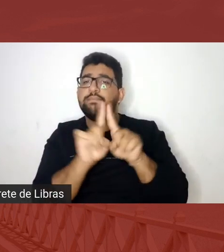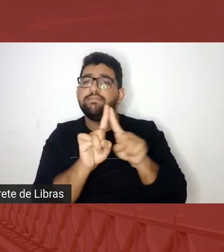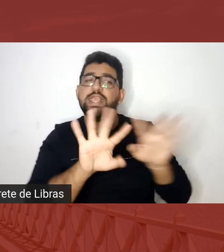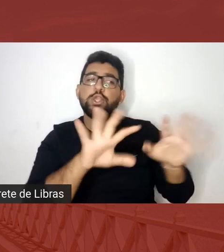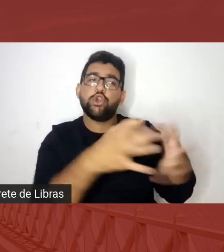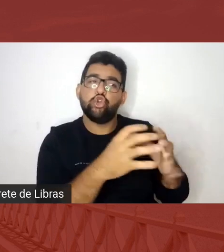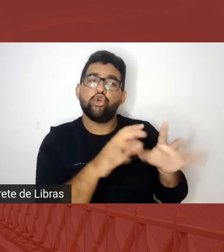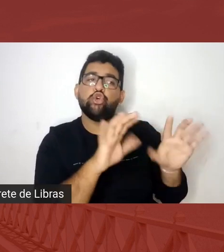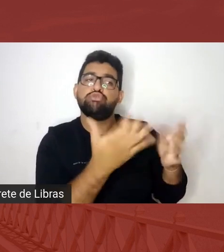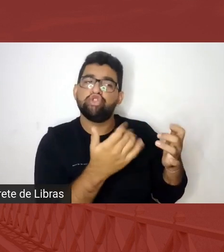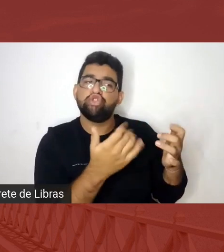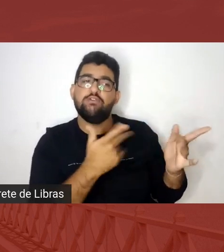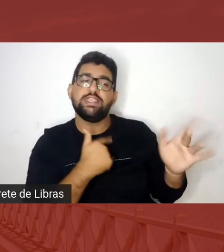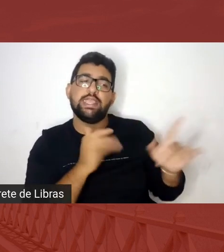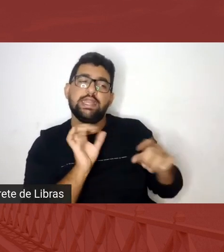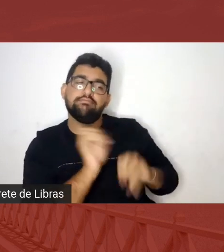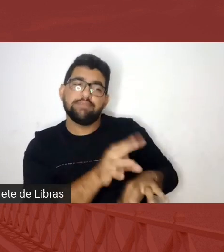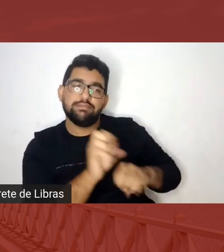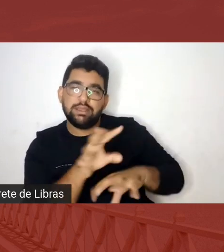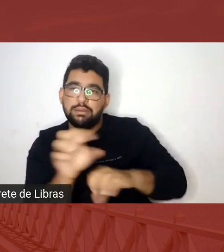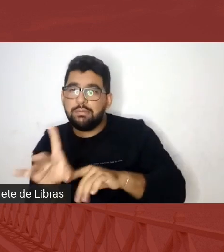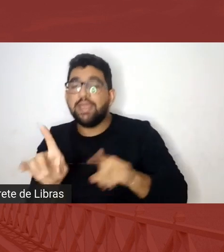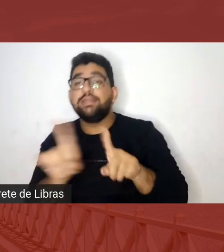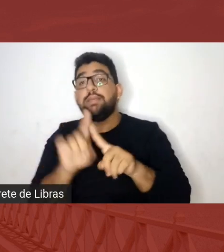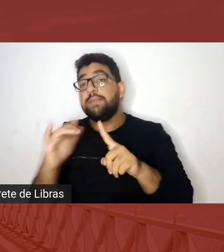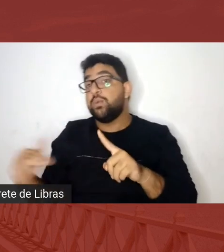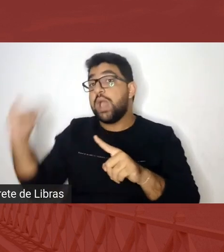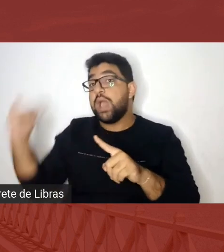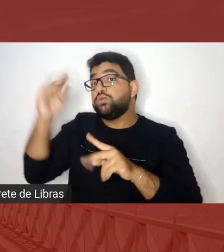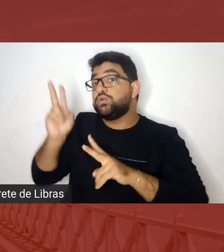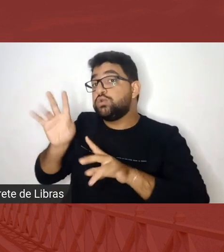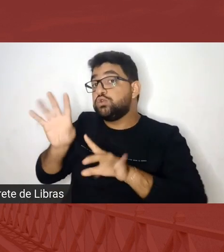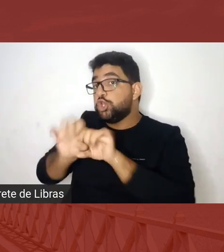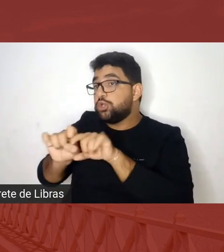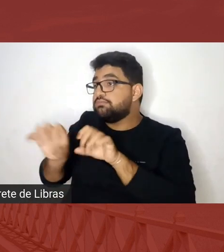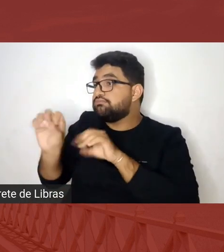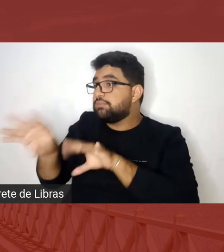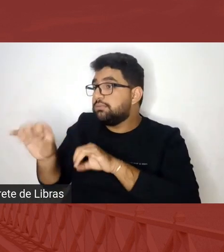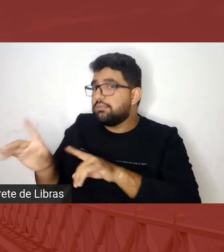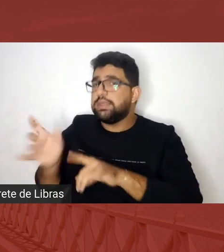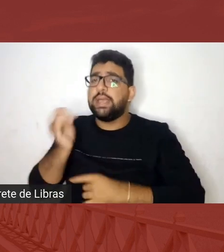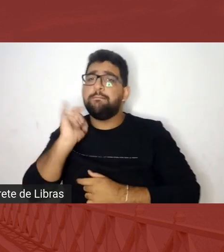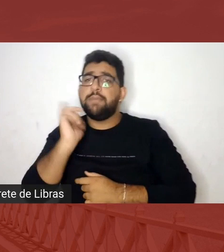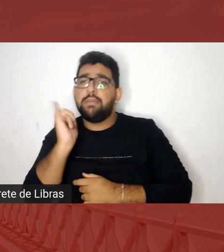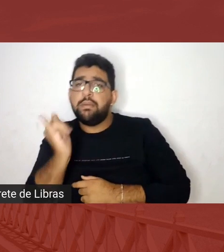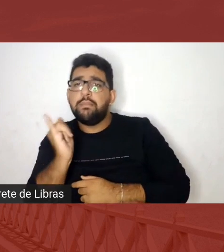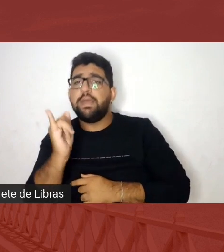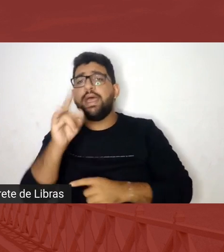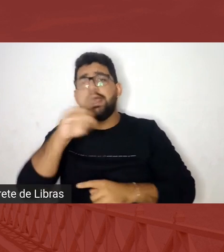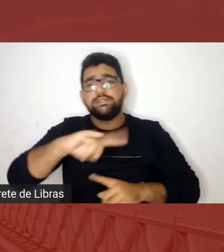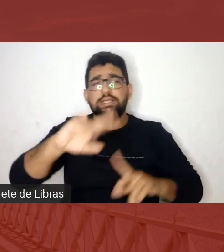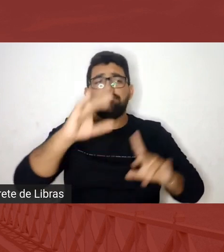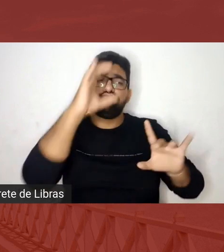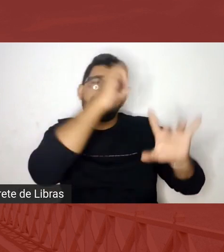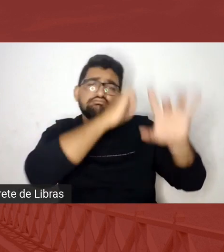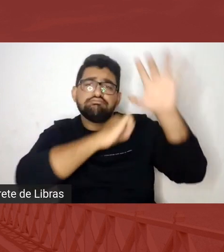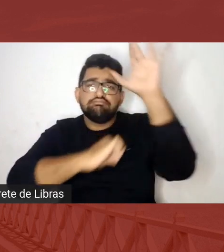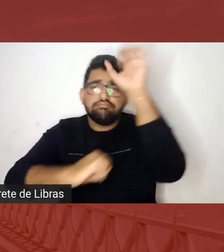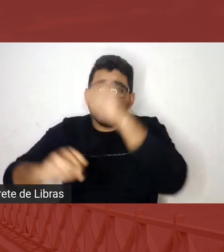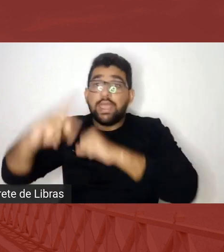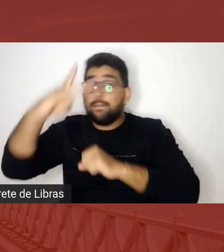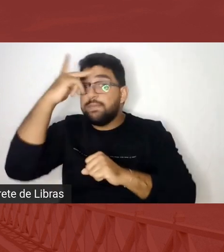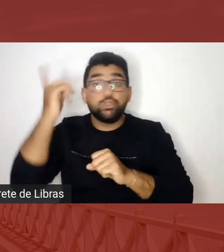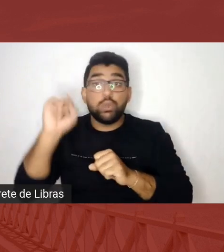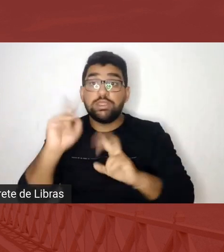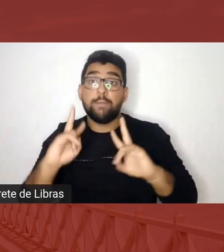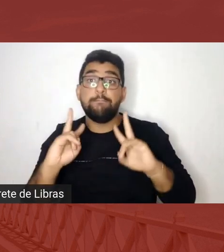adultos que ele mantém em processo de formação e a narrativa e o aprendizado, daquelas pessoas que o antecederam, ele